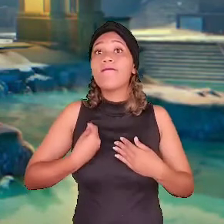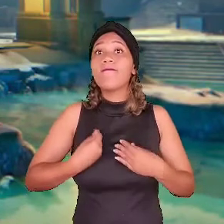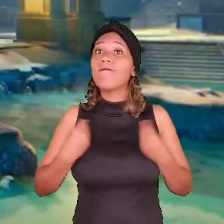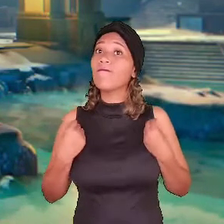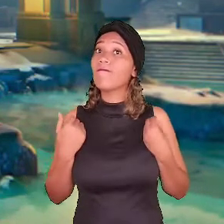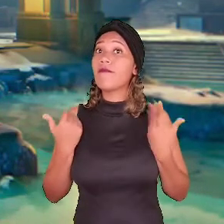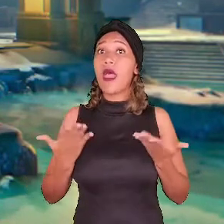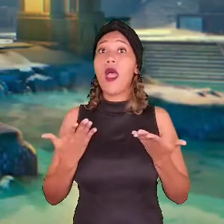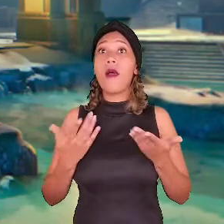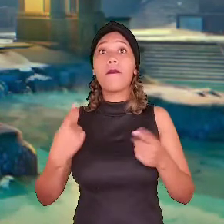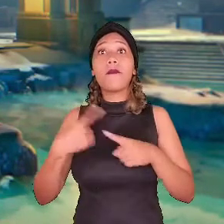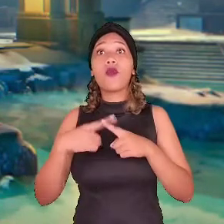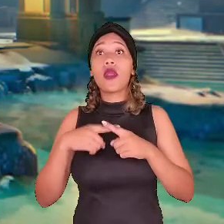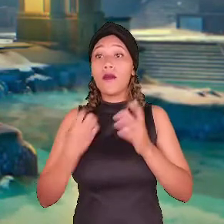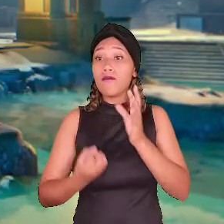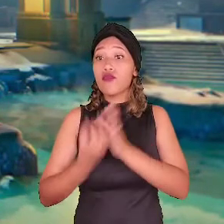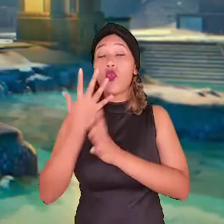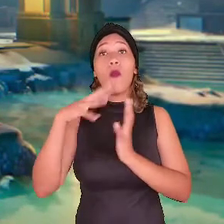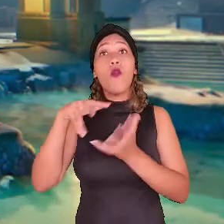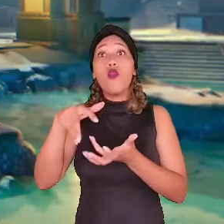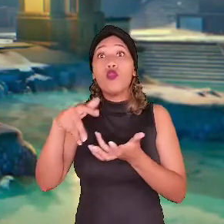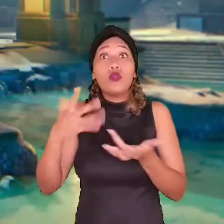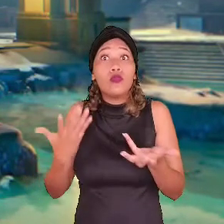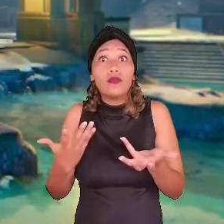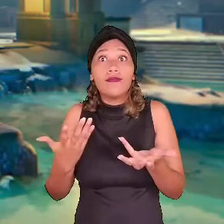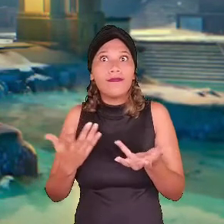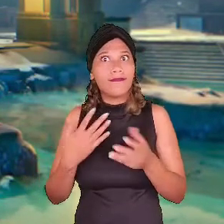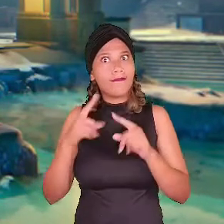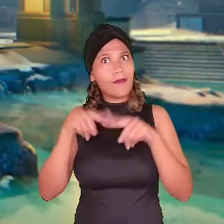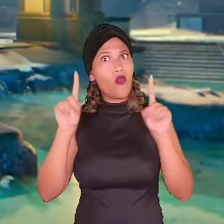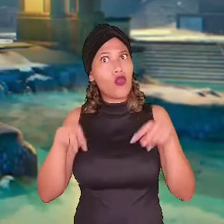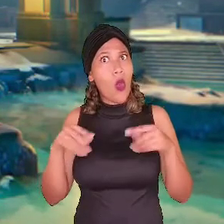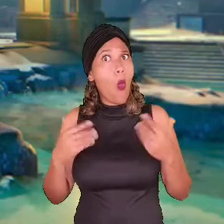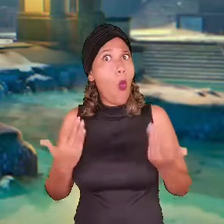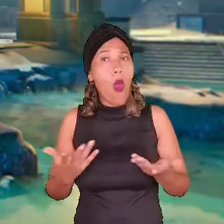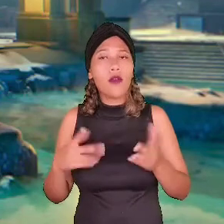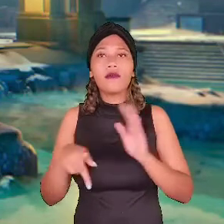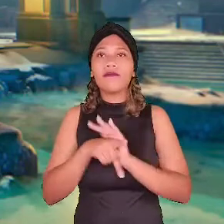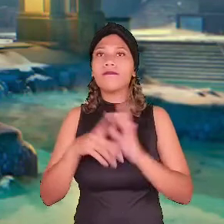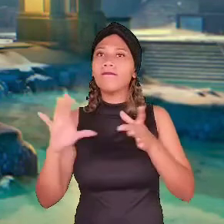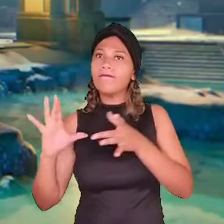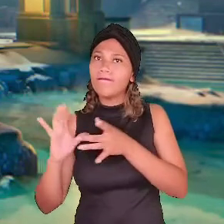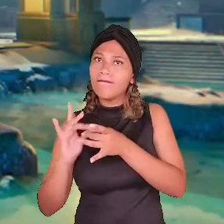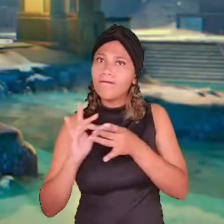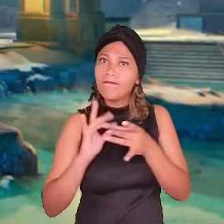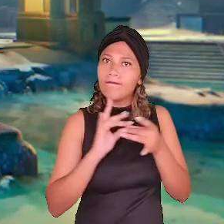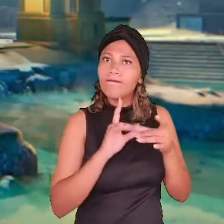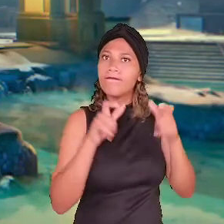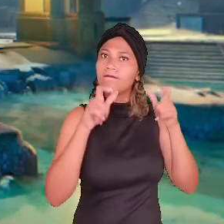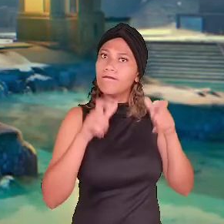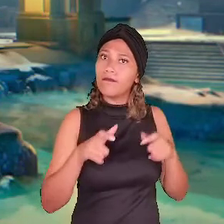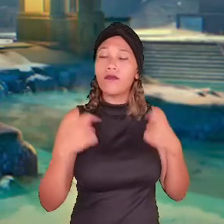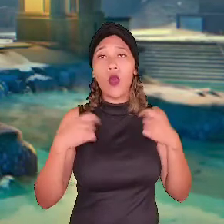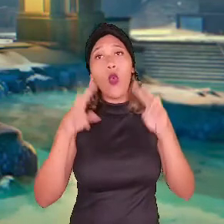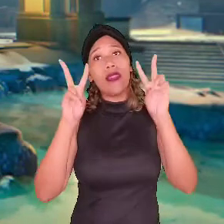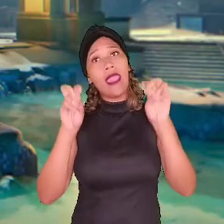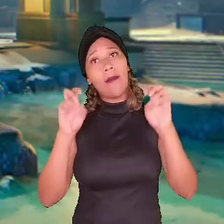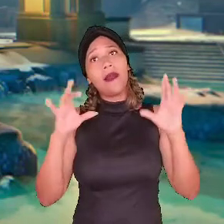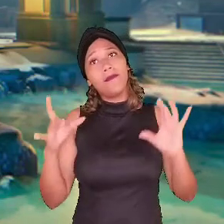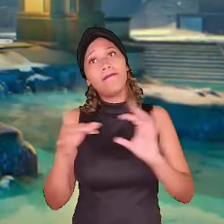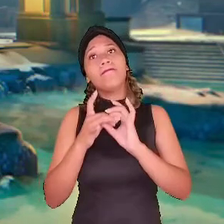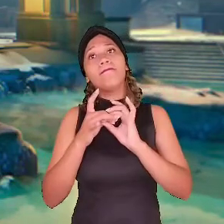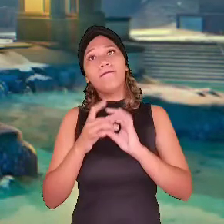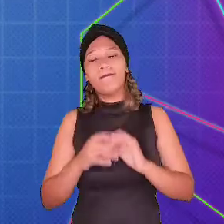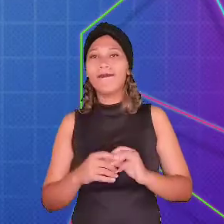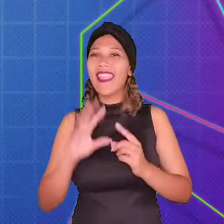do jogo, já que criam o mundo onde ele se passará. Sua função consiste em manter a coerência dos espaços com o tema do